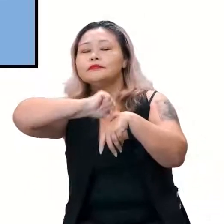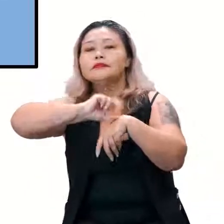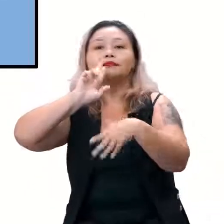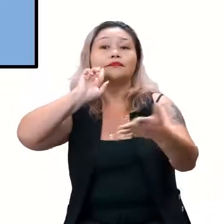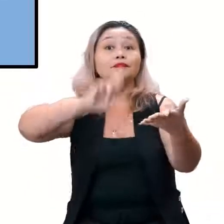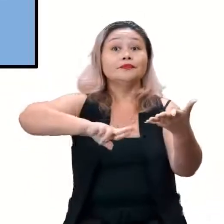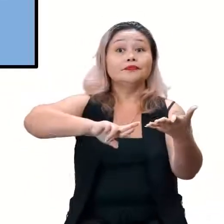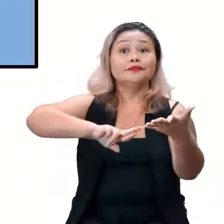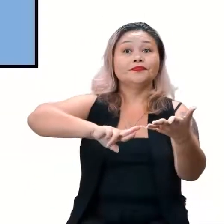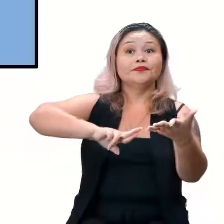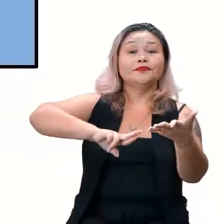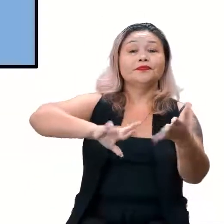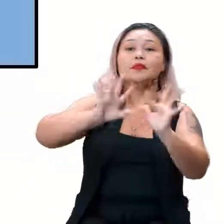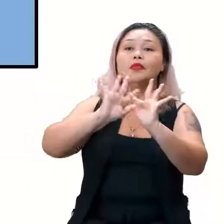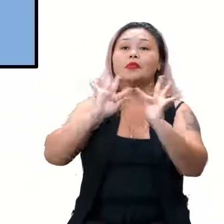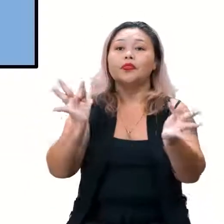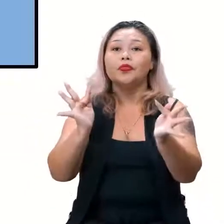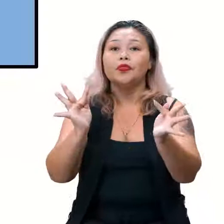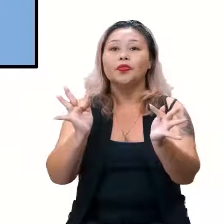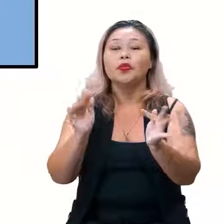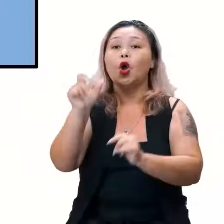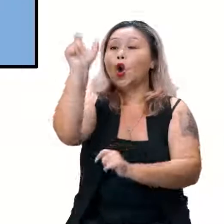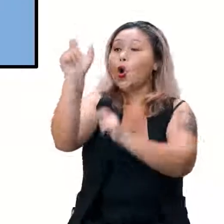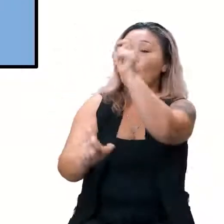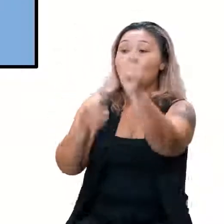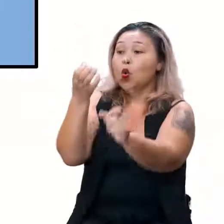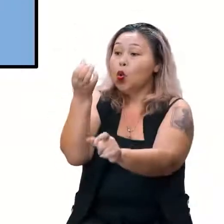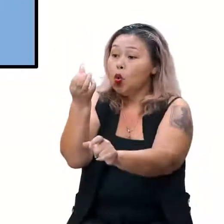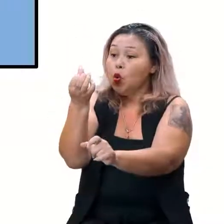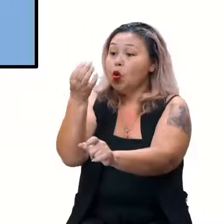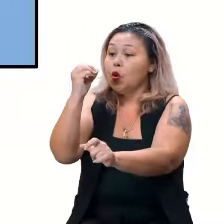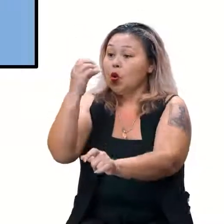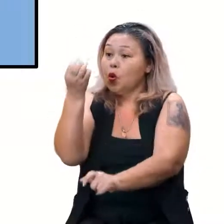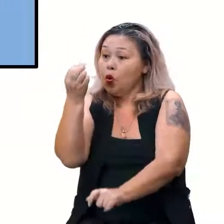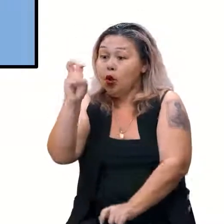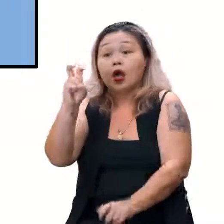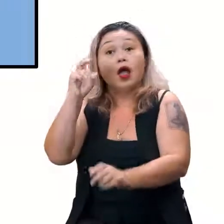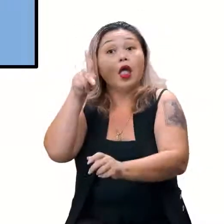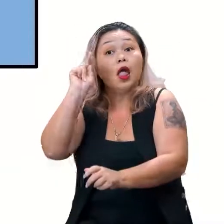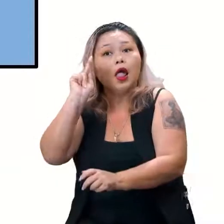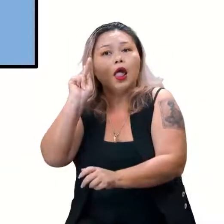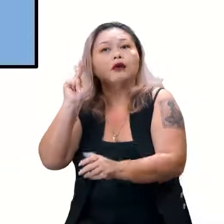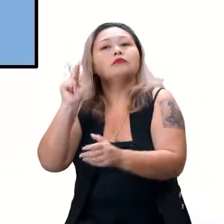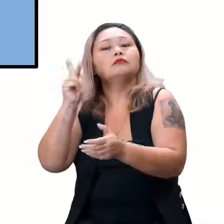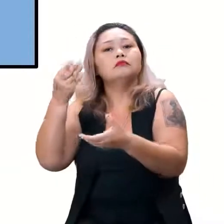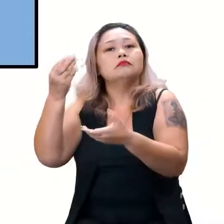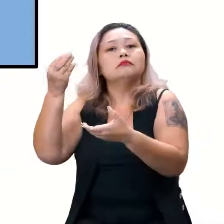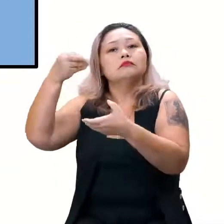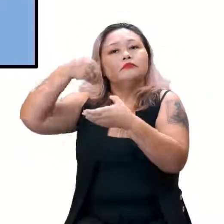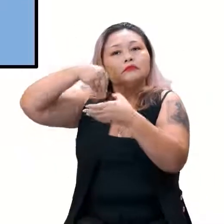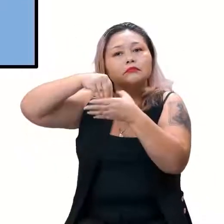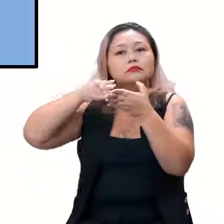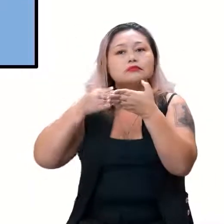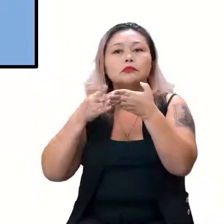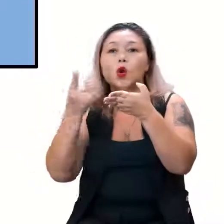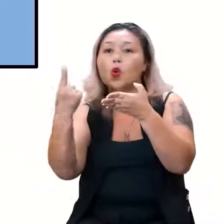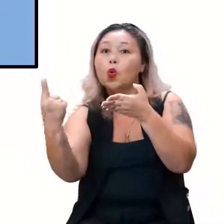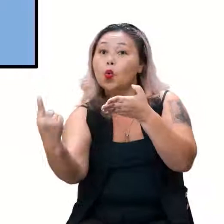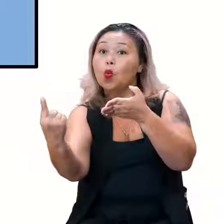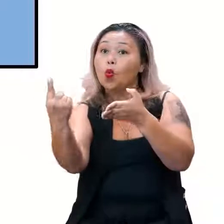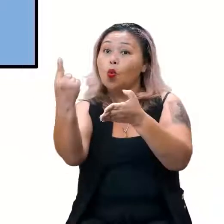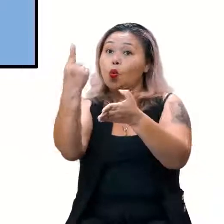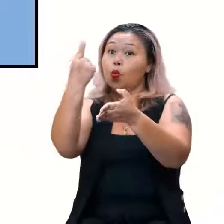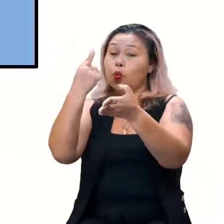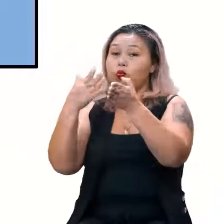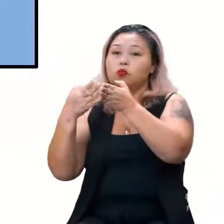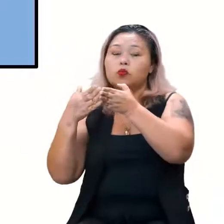é... Simples. Os homens de 60 e 65 quilos atravessam, um deles volta com o barco... Ah,